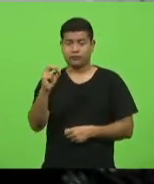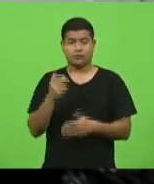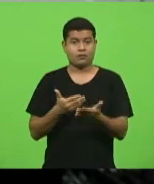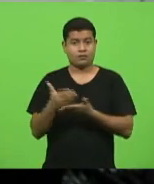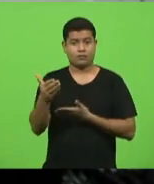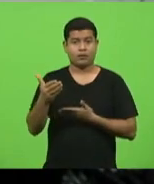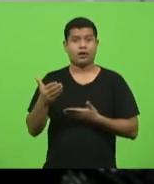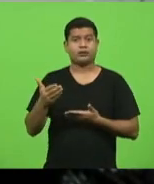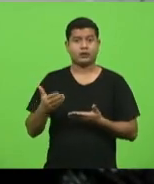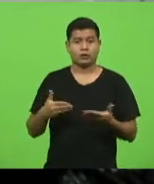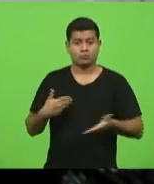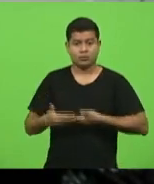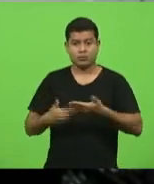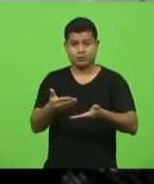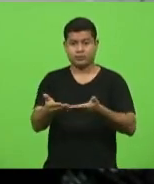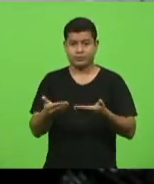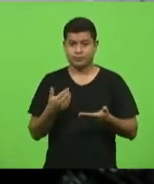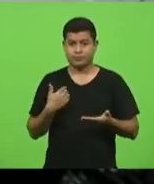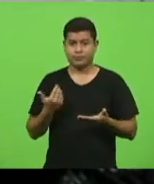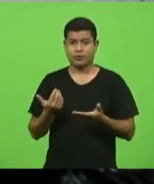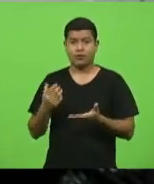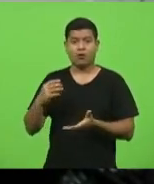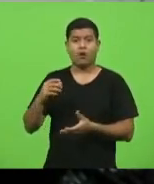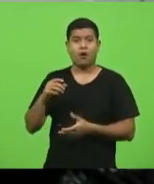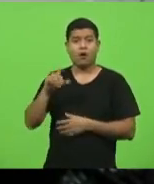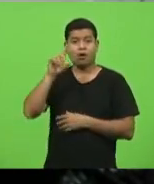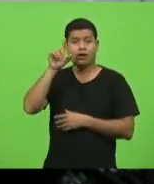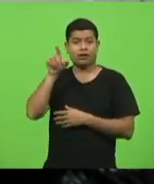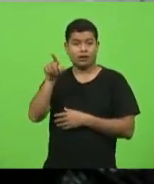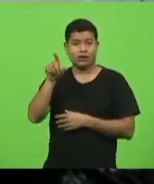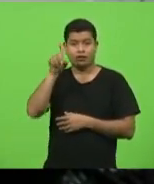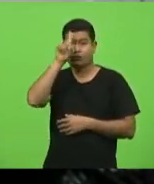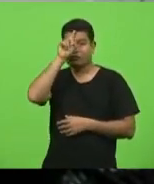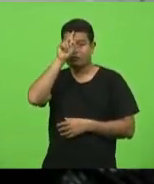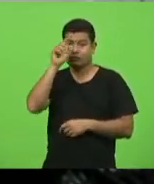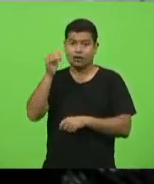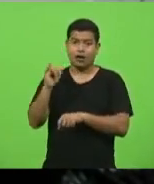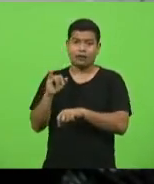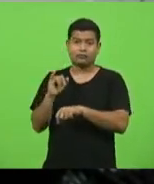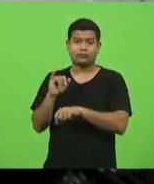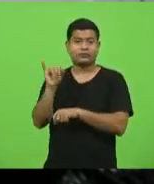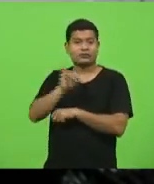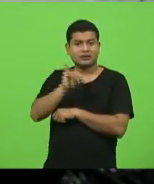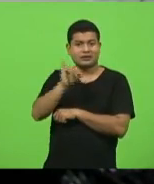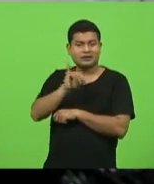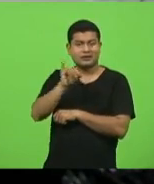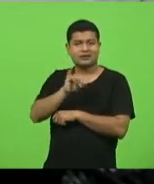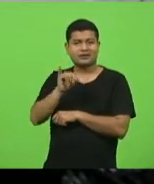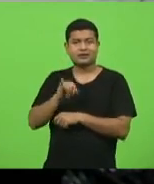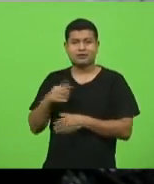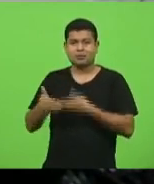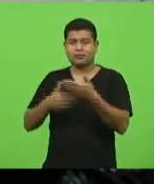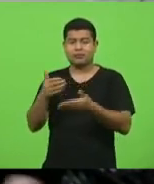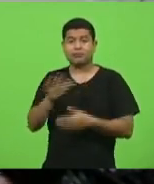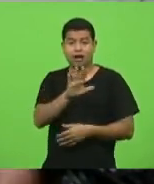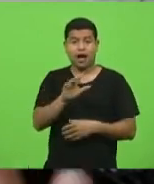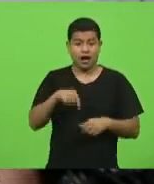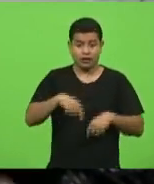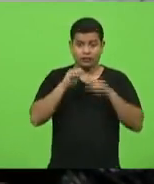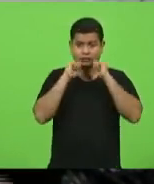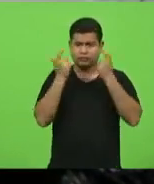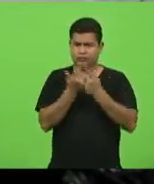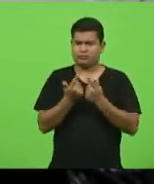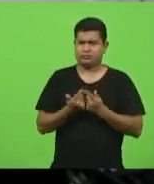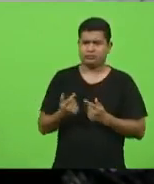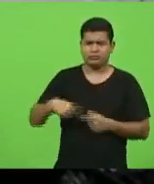tratativas do hospital de campanha em Itajaí, era muito rápido, era muito célebre e que a casa travou o procedimento porque existia